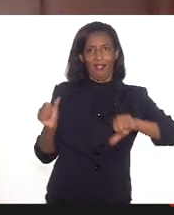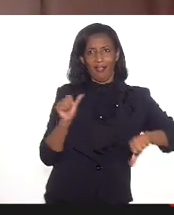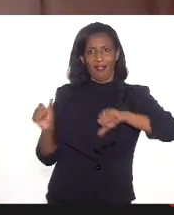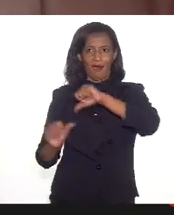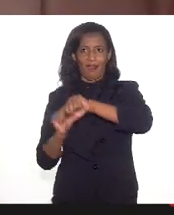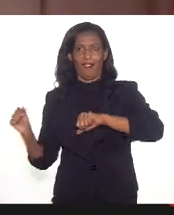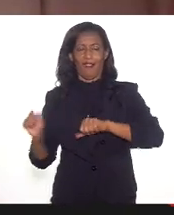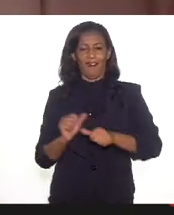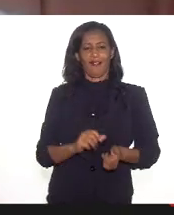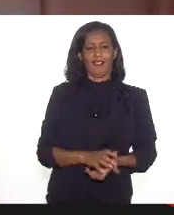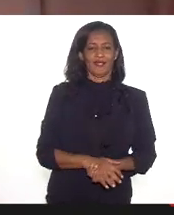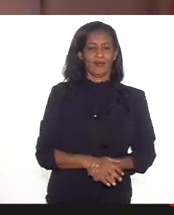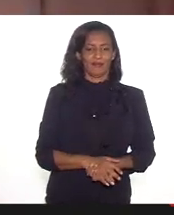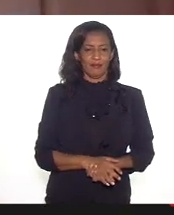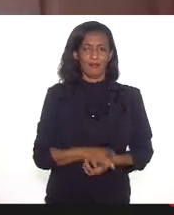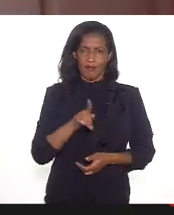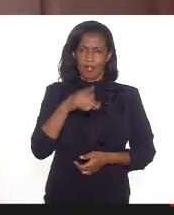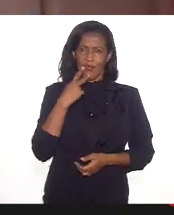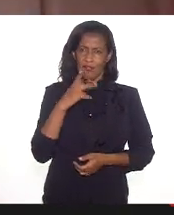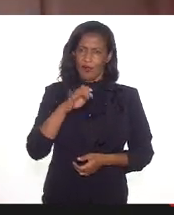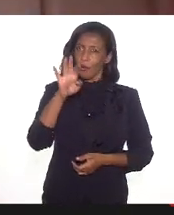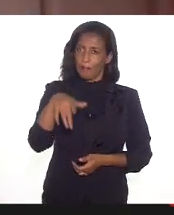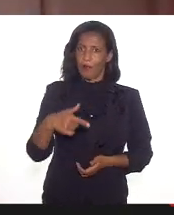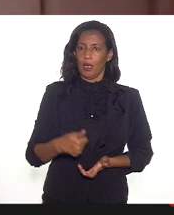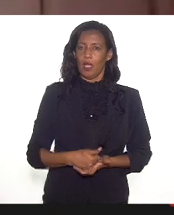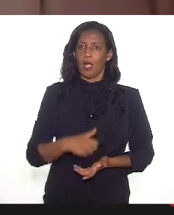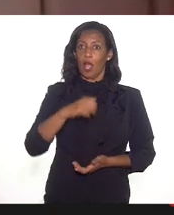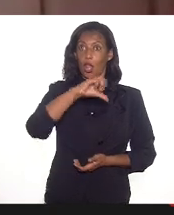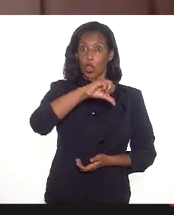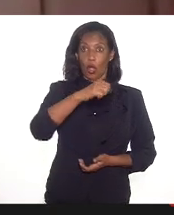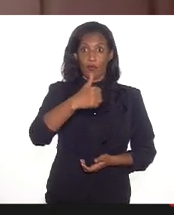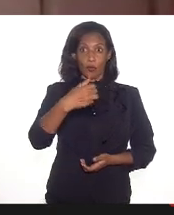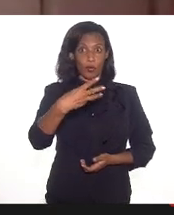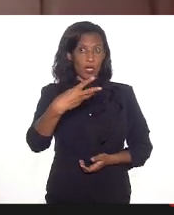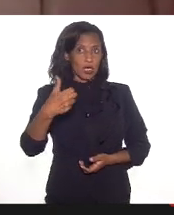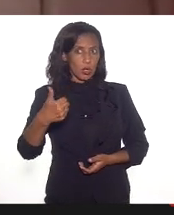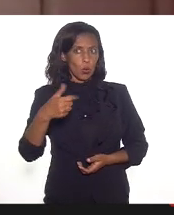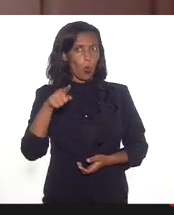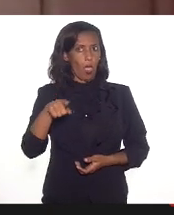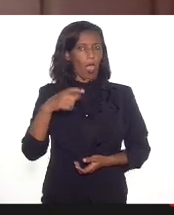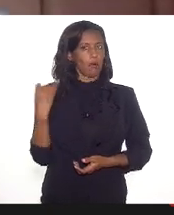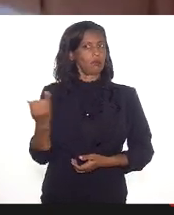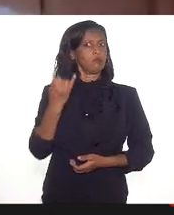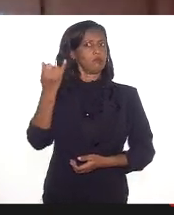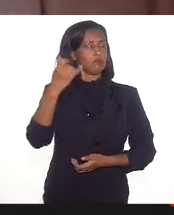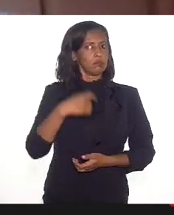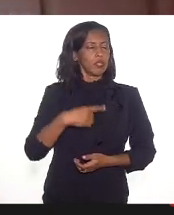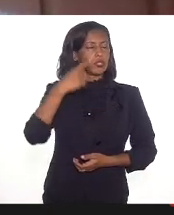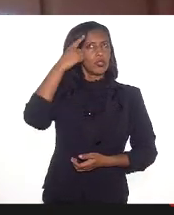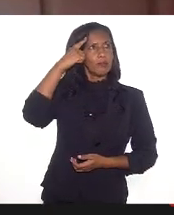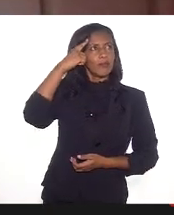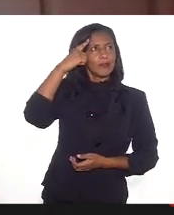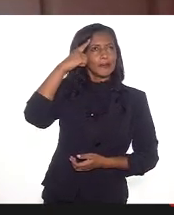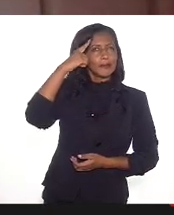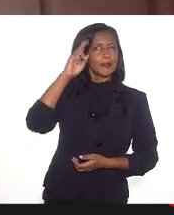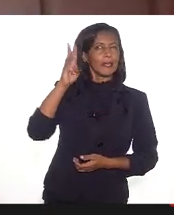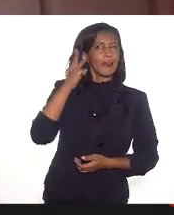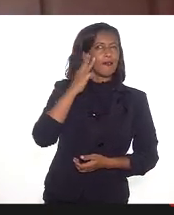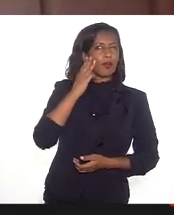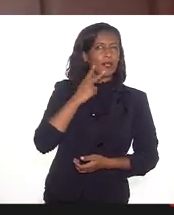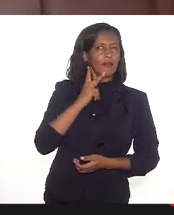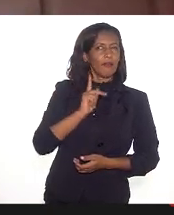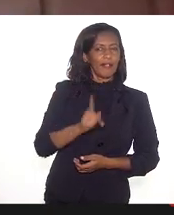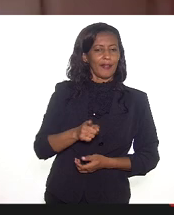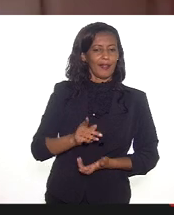assessoria dele aqui. Mas você falou muito bem, Álvaro, do 9131, acho que é fundamental e eu tinha pensado nisso, falei, Valdeque vai